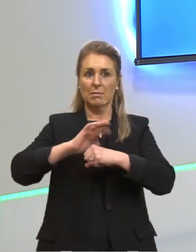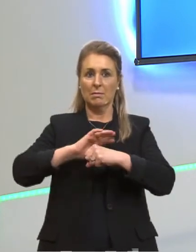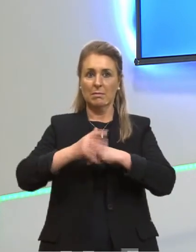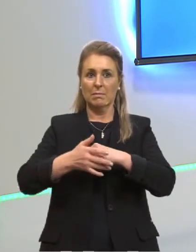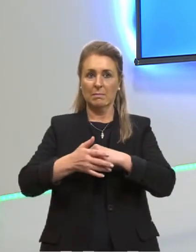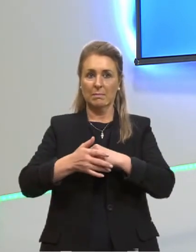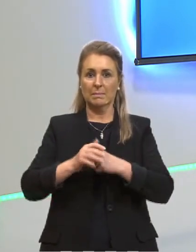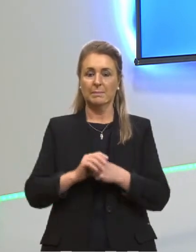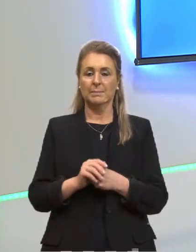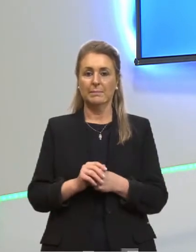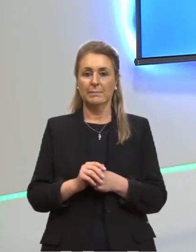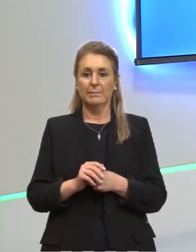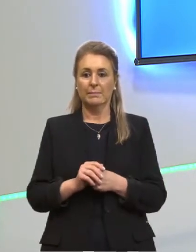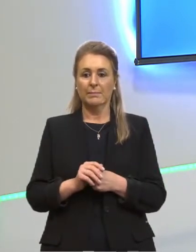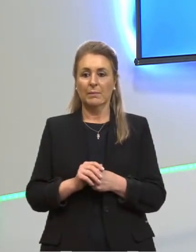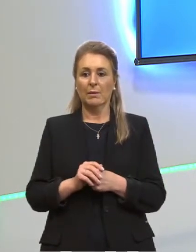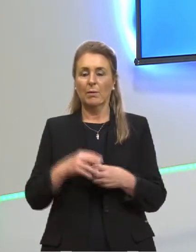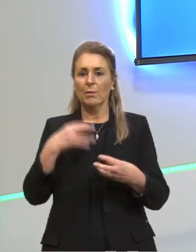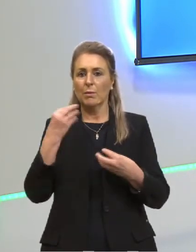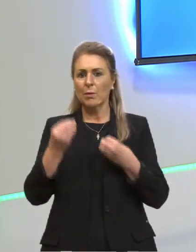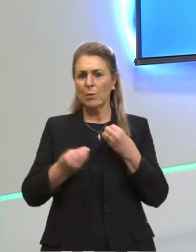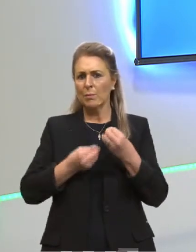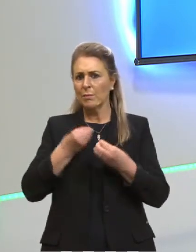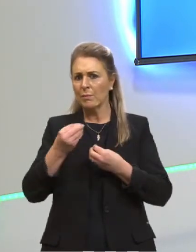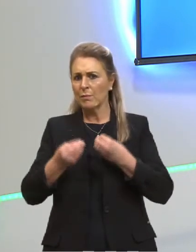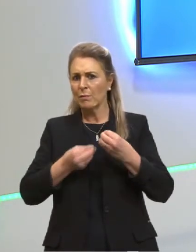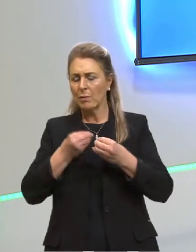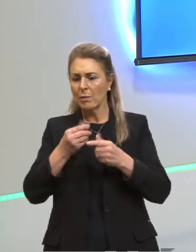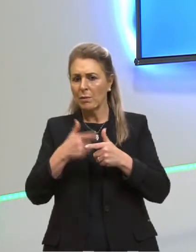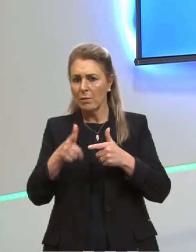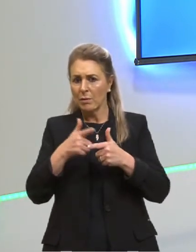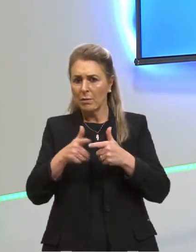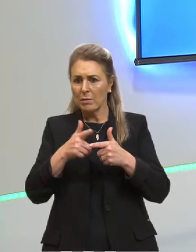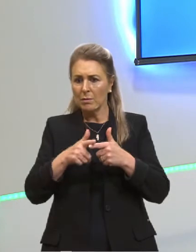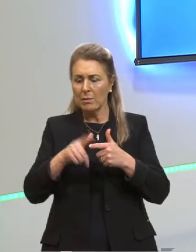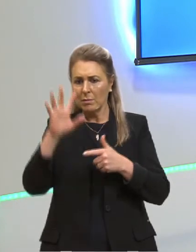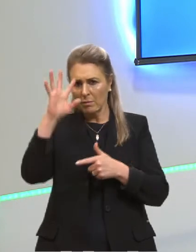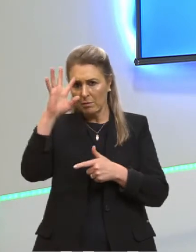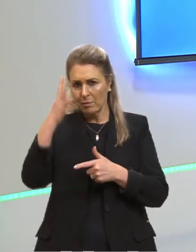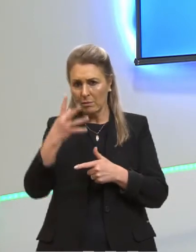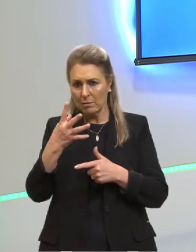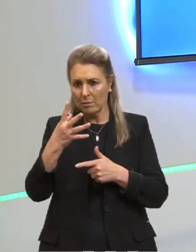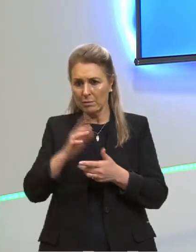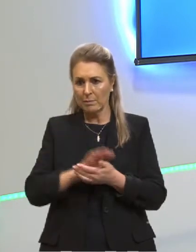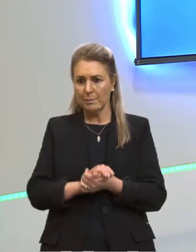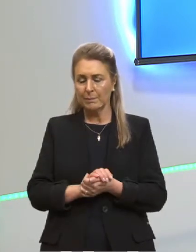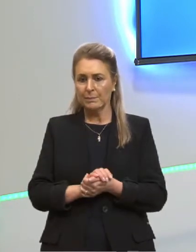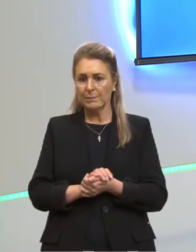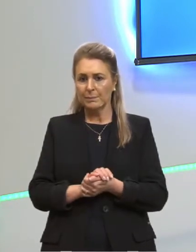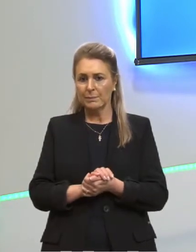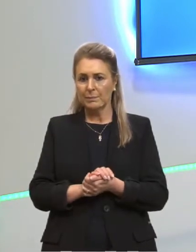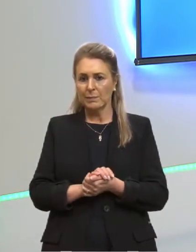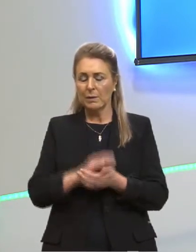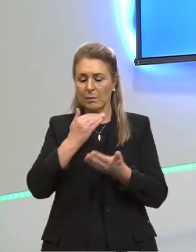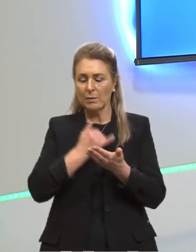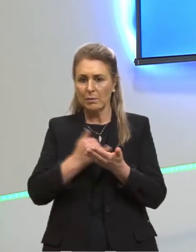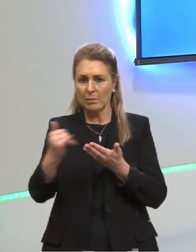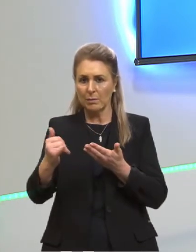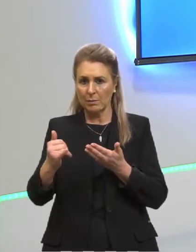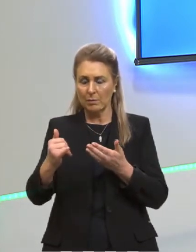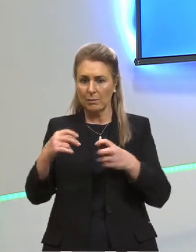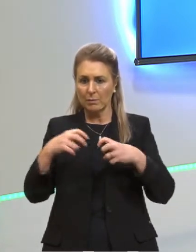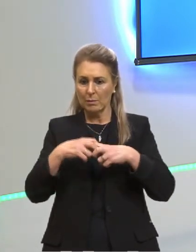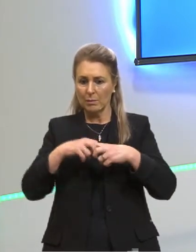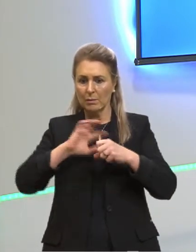Então, como foi o problema que foi solucionado, que iniciou a física